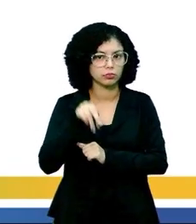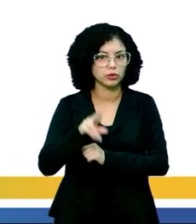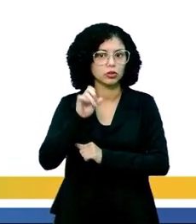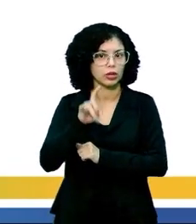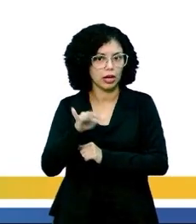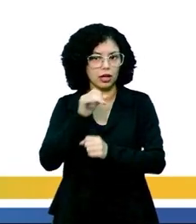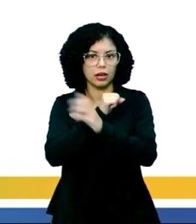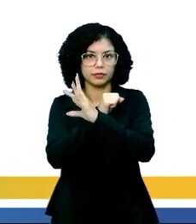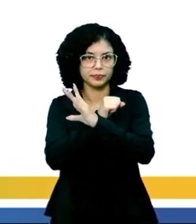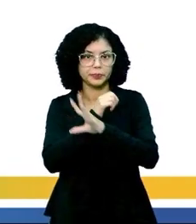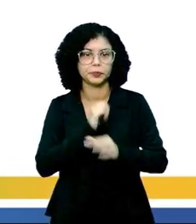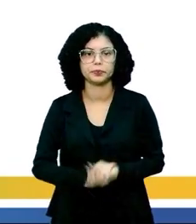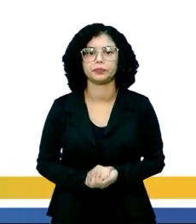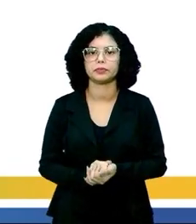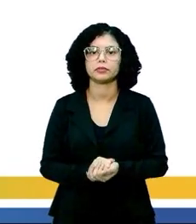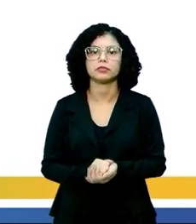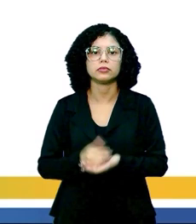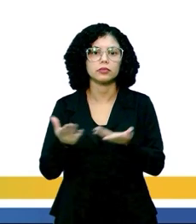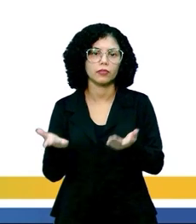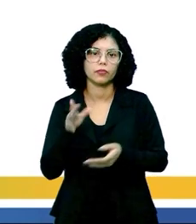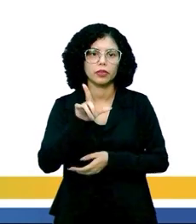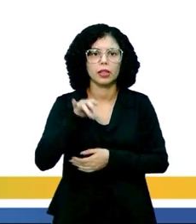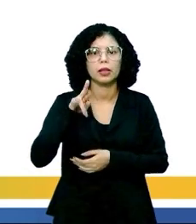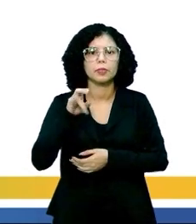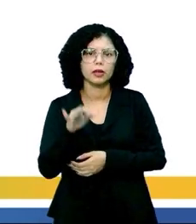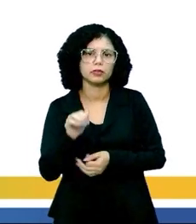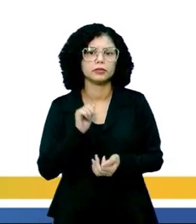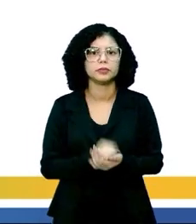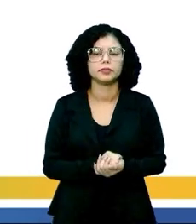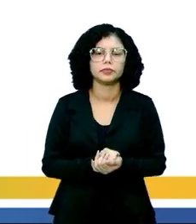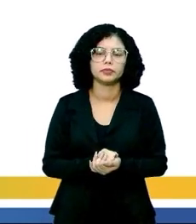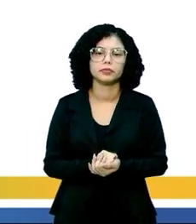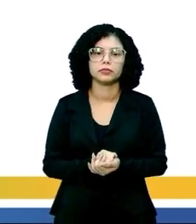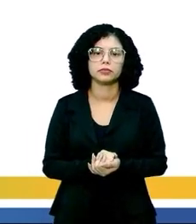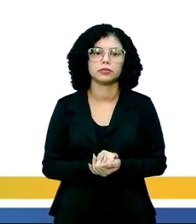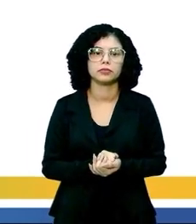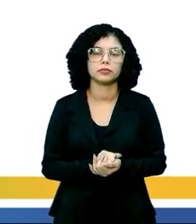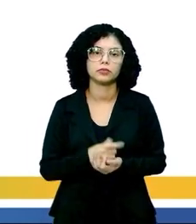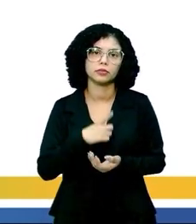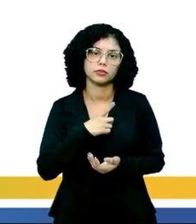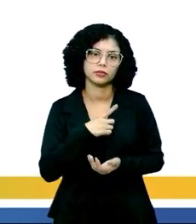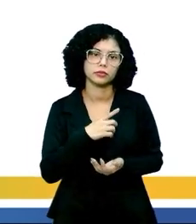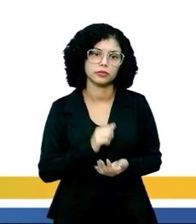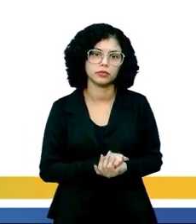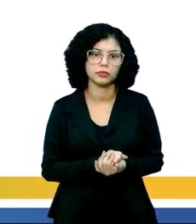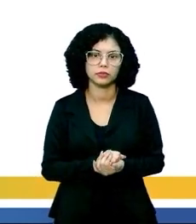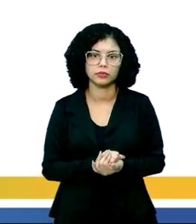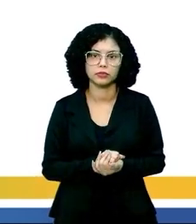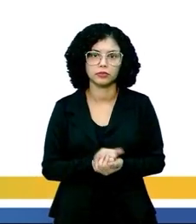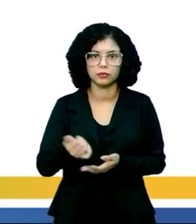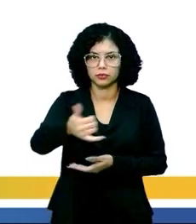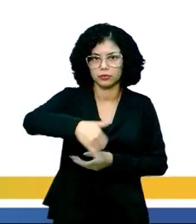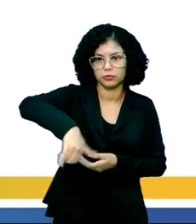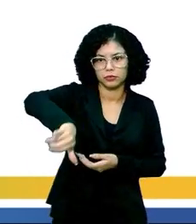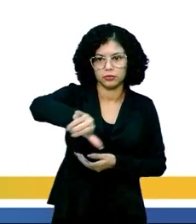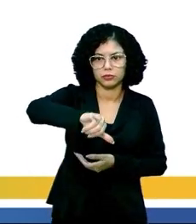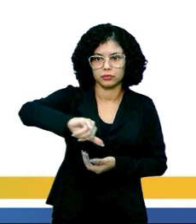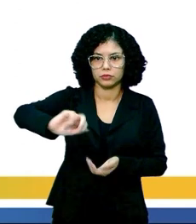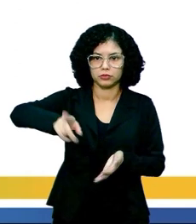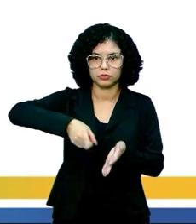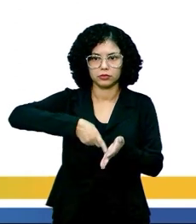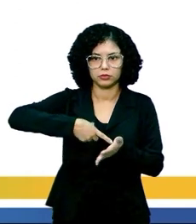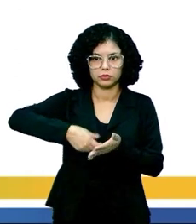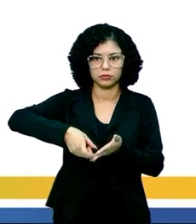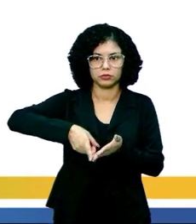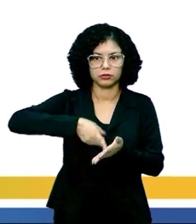Em aminoácidos, tá? E os lipídios, são ricos em quê? Temos ricos em óleos, manteiga,